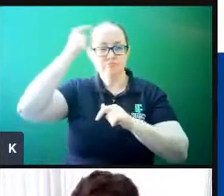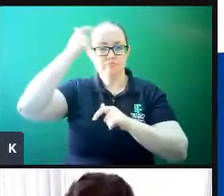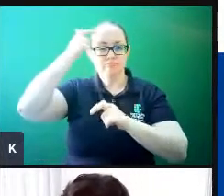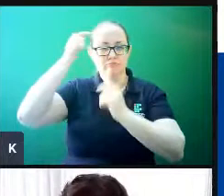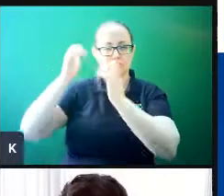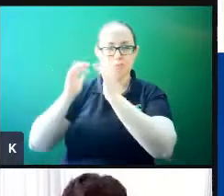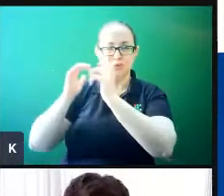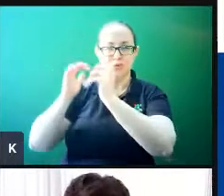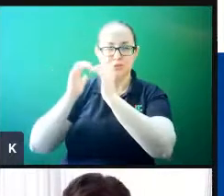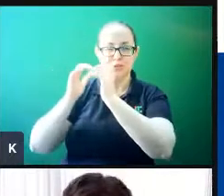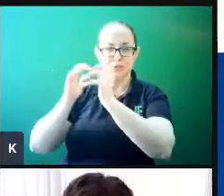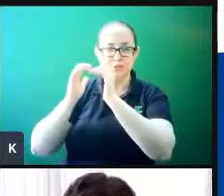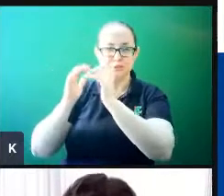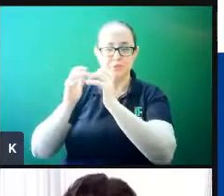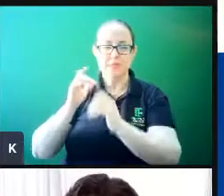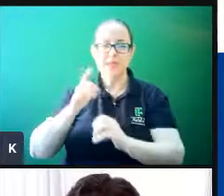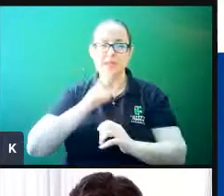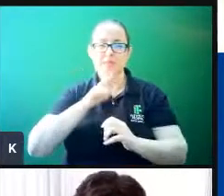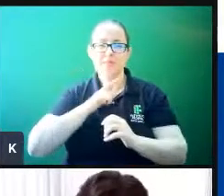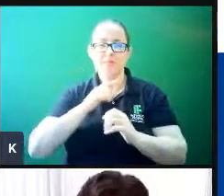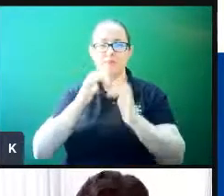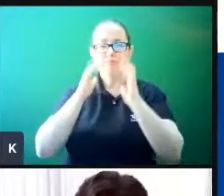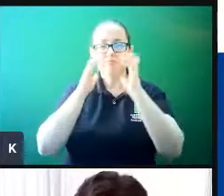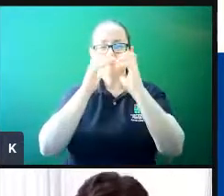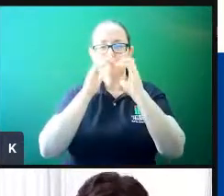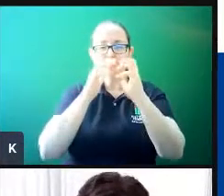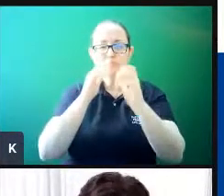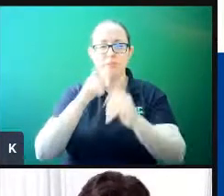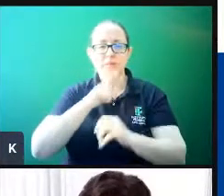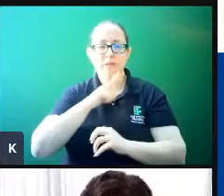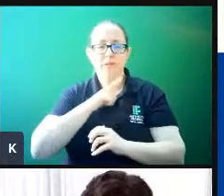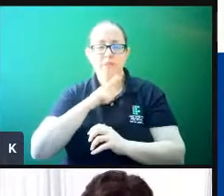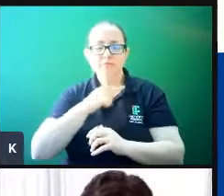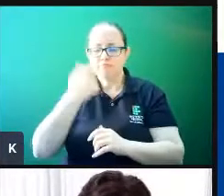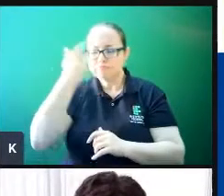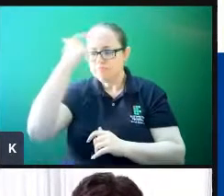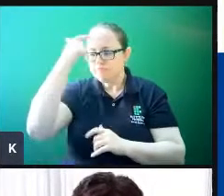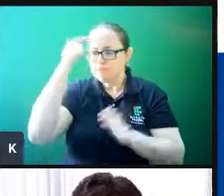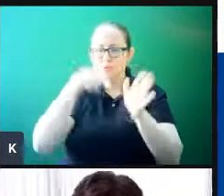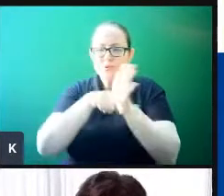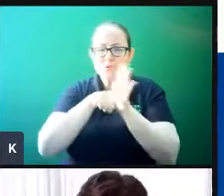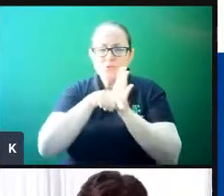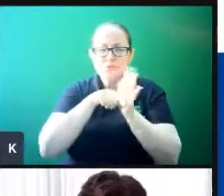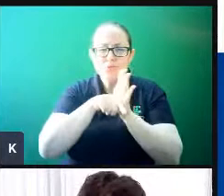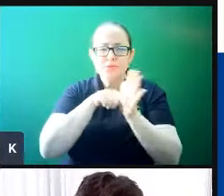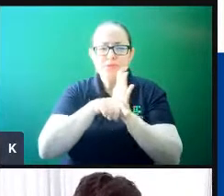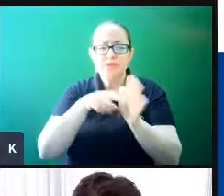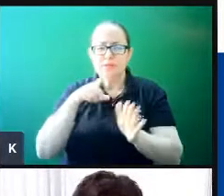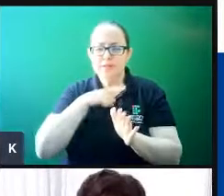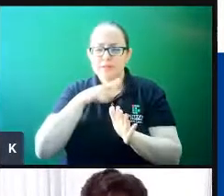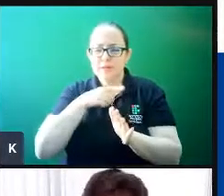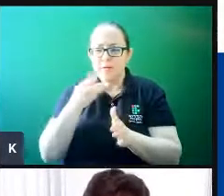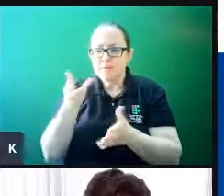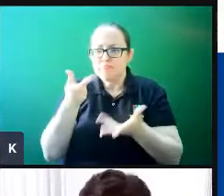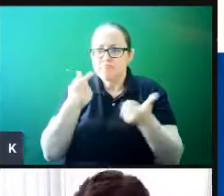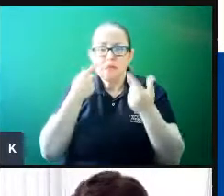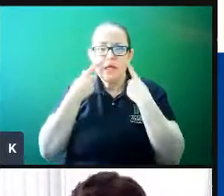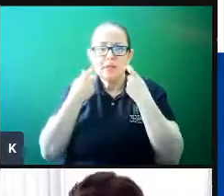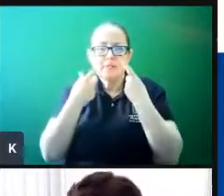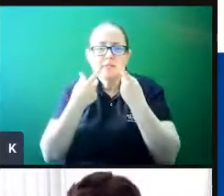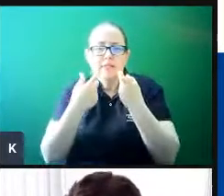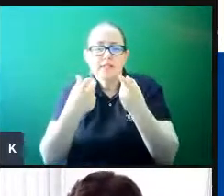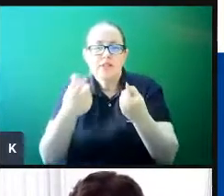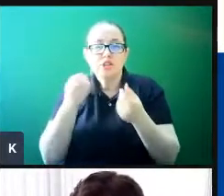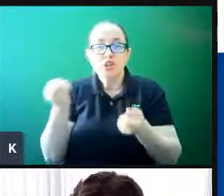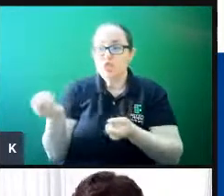lado a gente tem a supressão por repetição, que nos instiga, nos traz avidez por novidade, por outro lado,